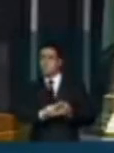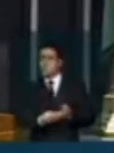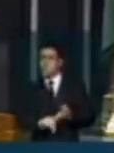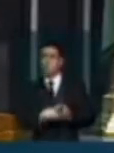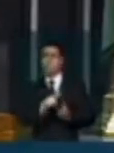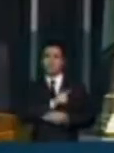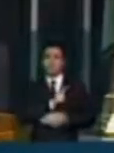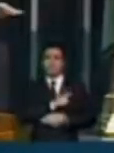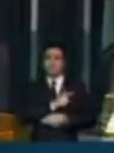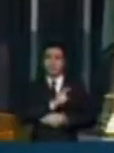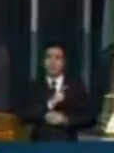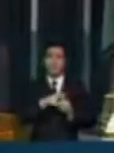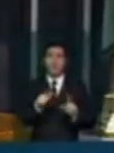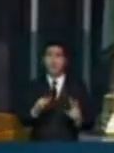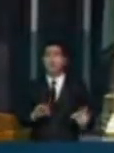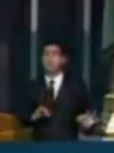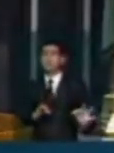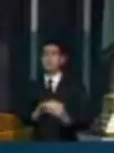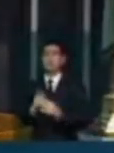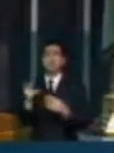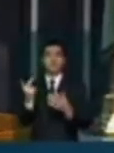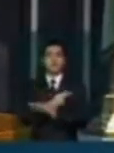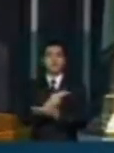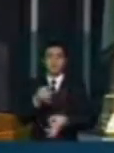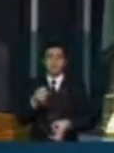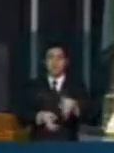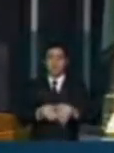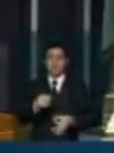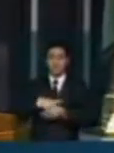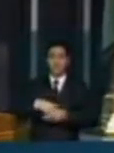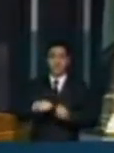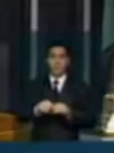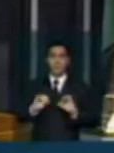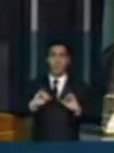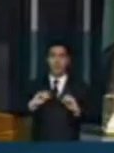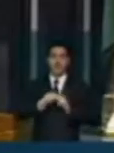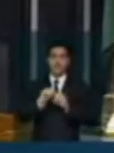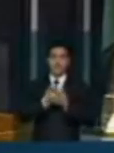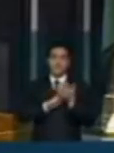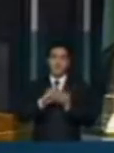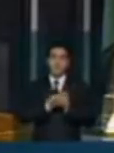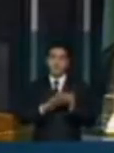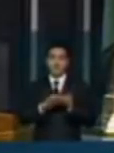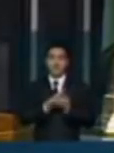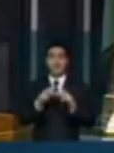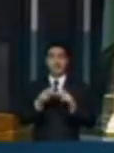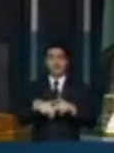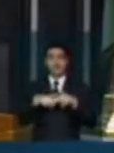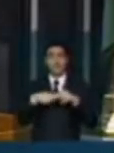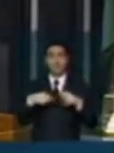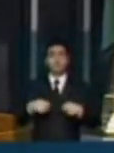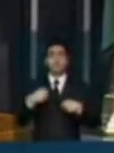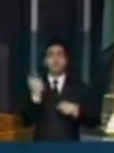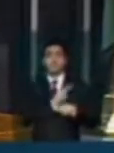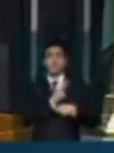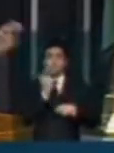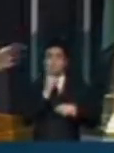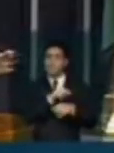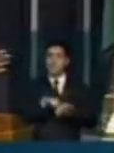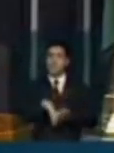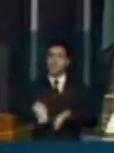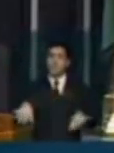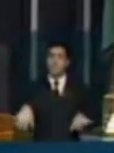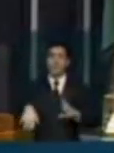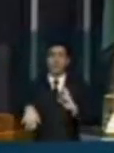passando impunemente pela justiça eleitoral. É necessário que a gente consiga separar religião e